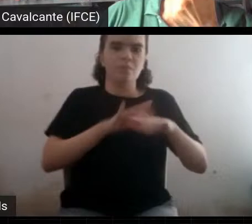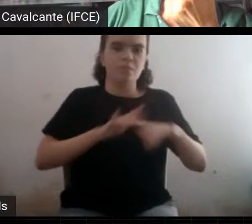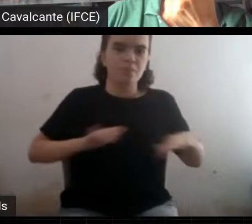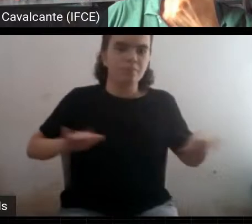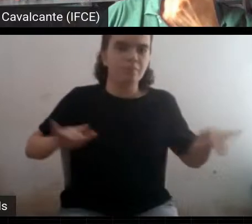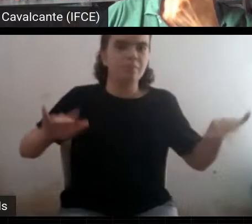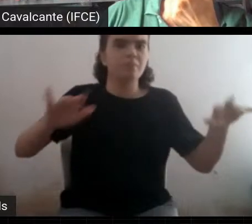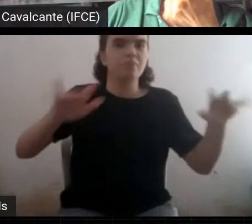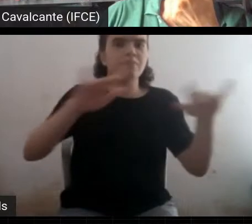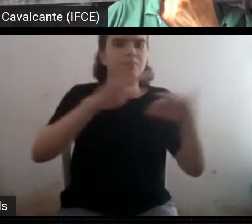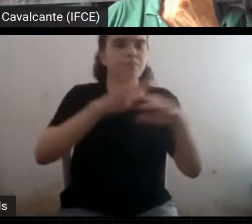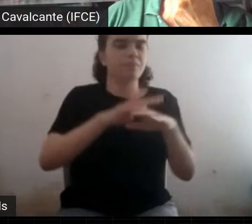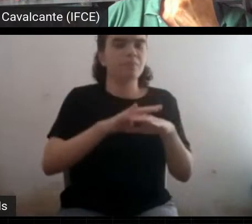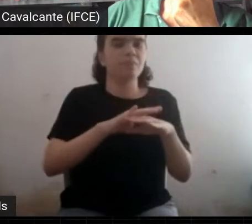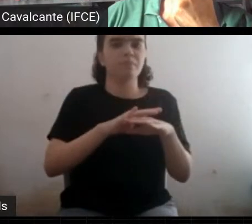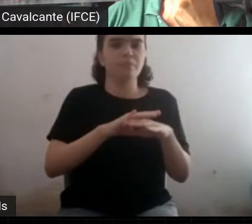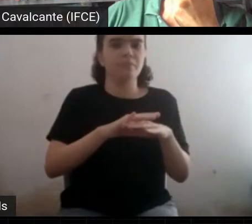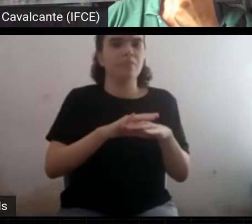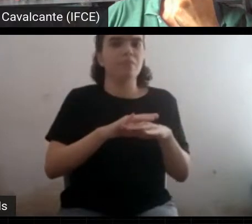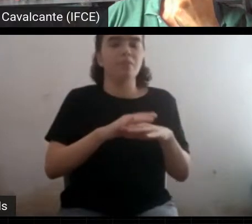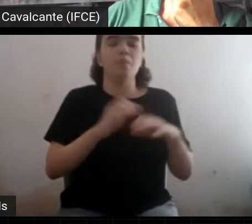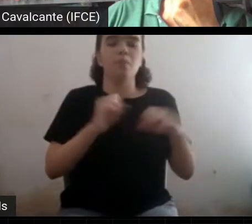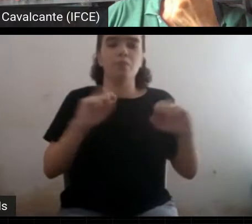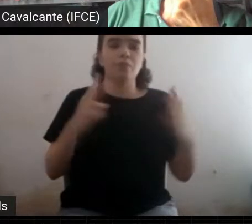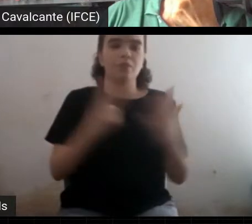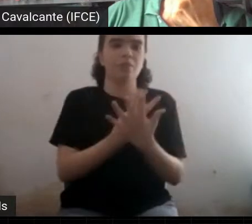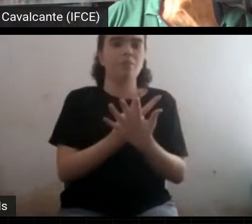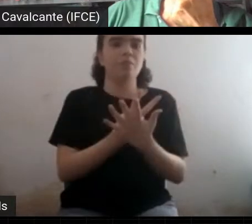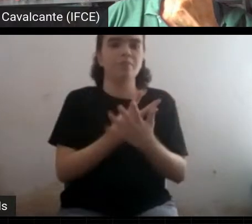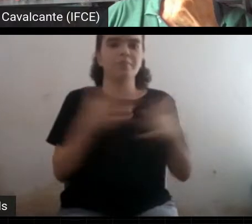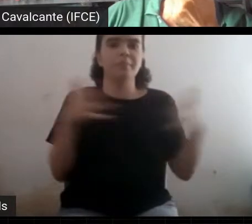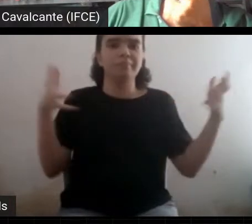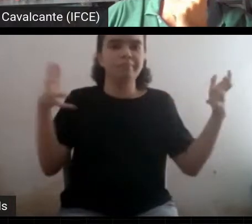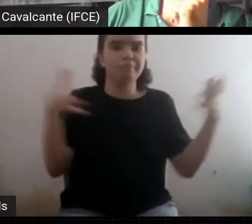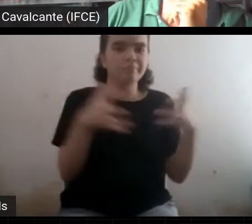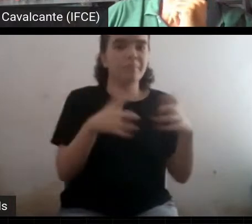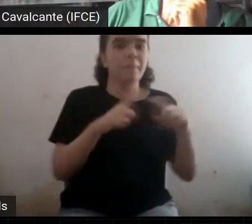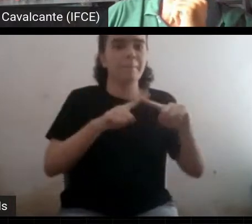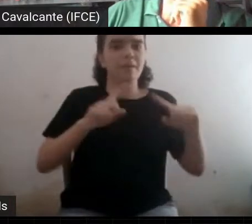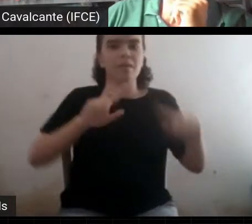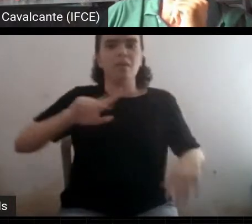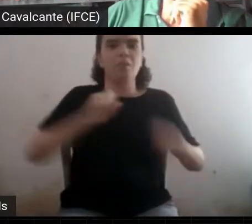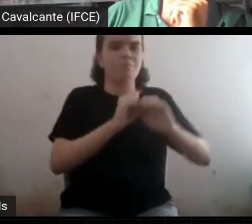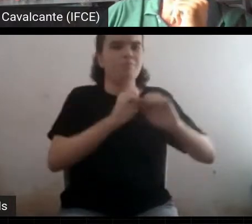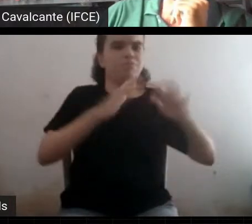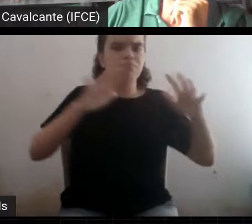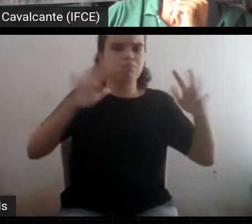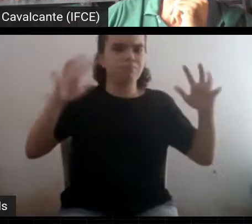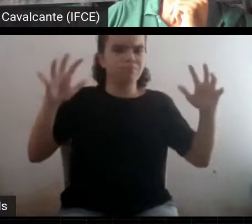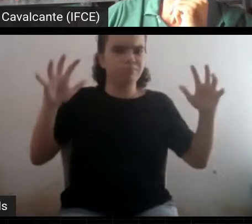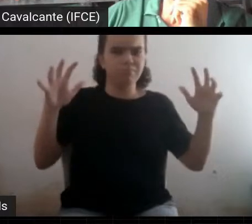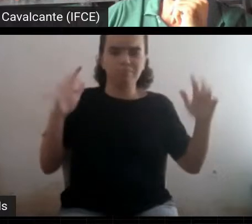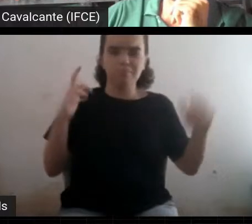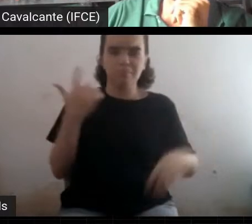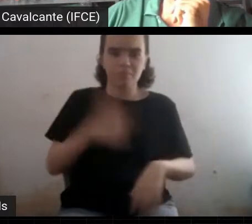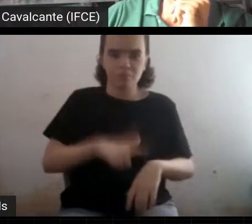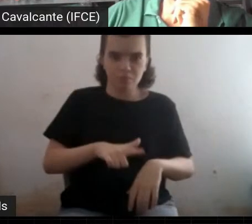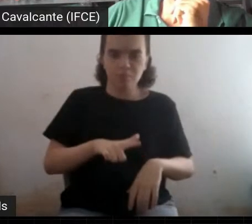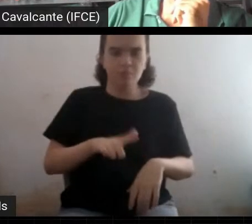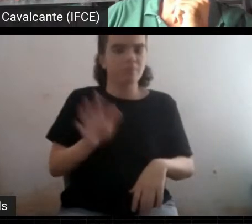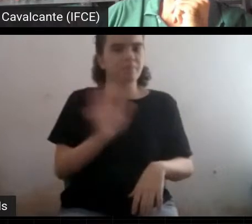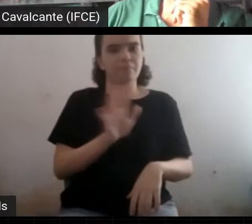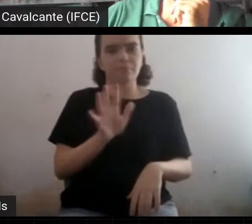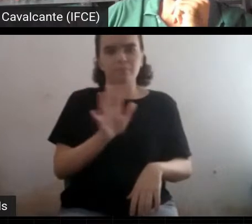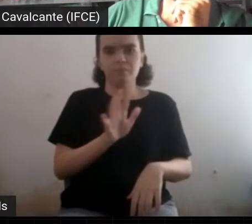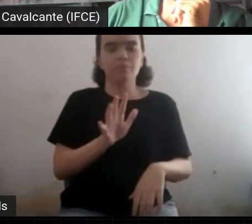colapsa, mas não chega no Big Bang e ele volta ao Big Bang. Big Crunch e Big Bang. Ele colapsa e